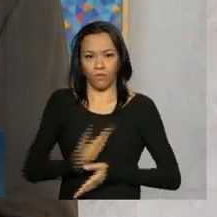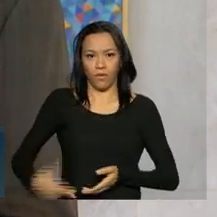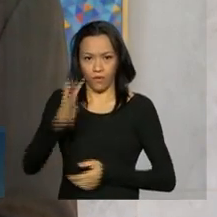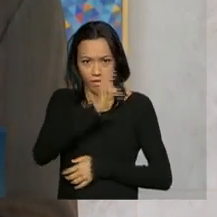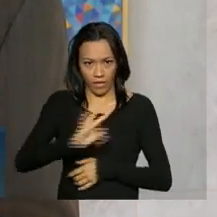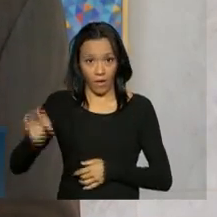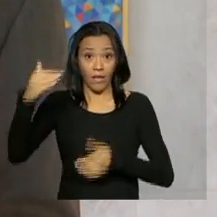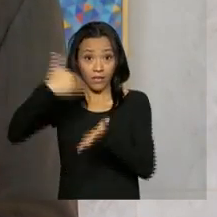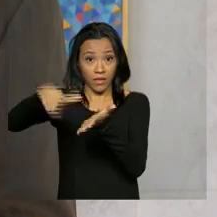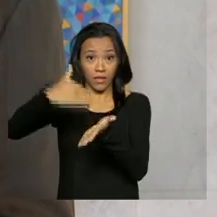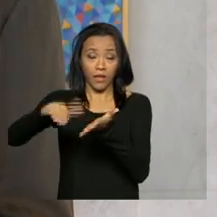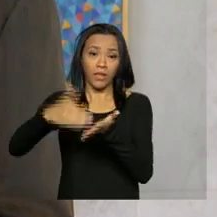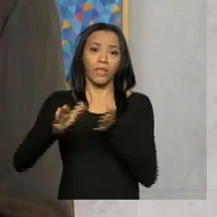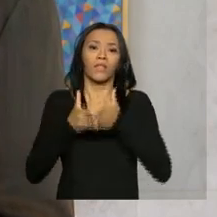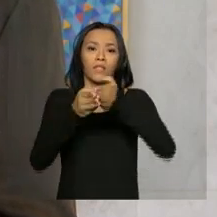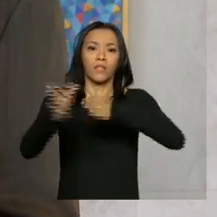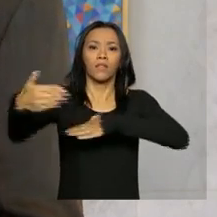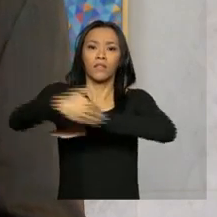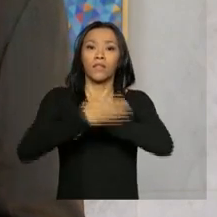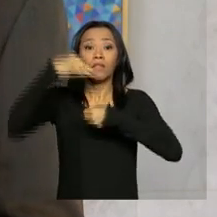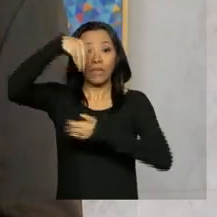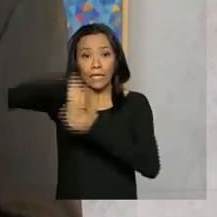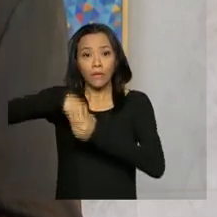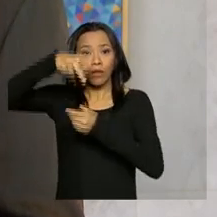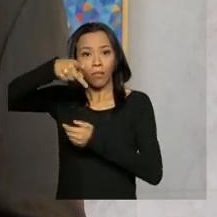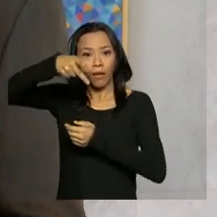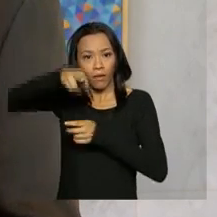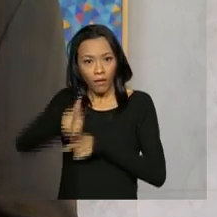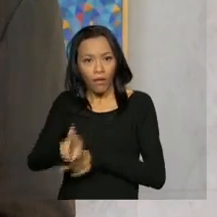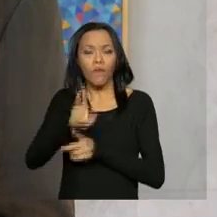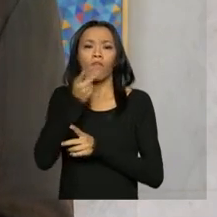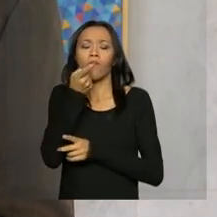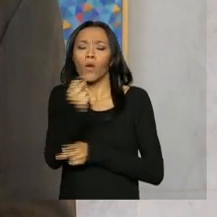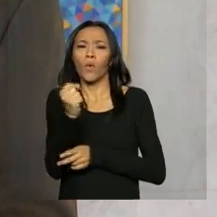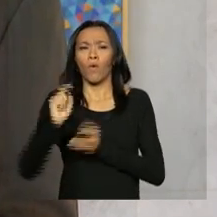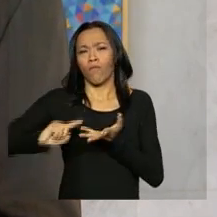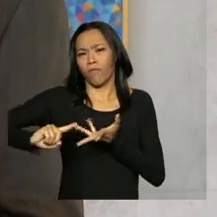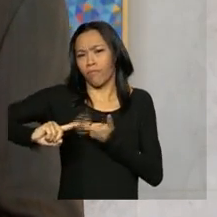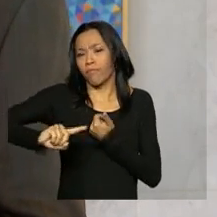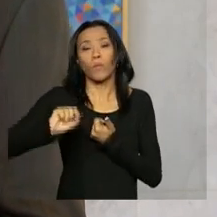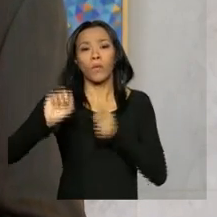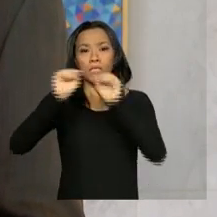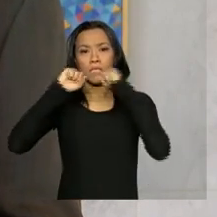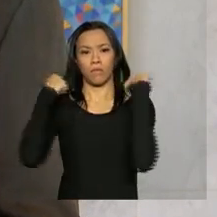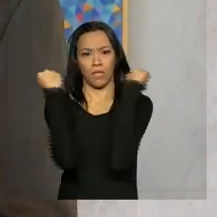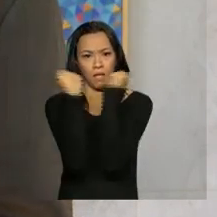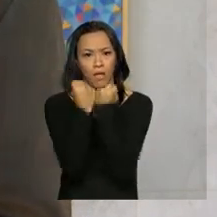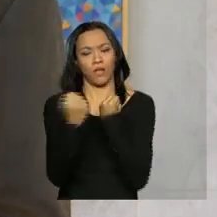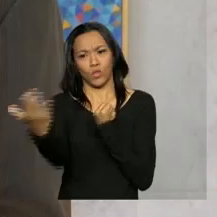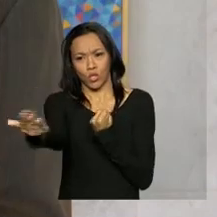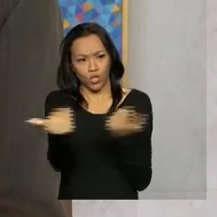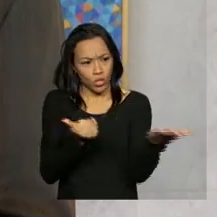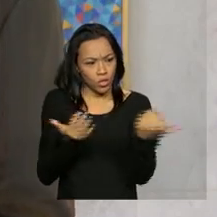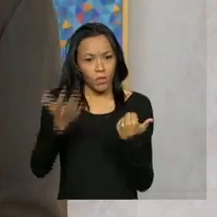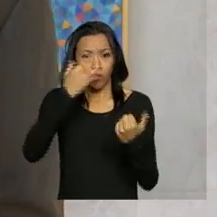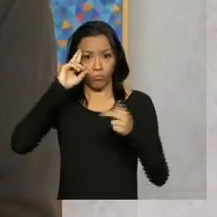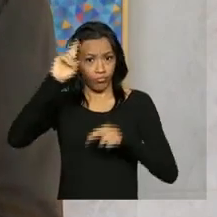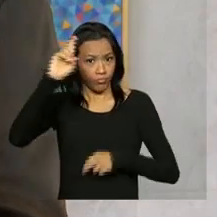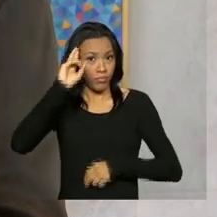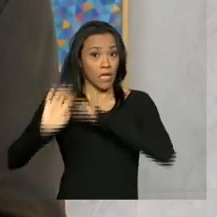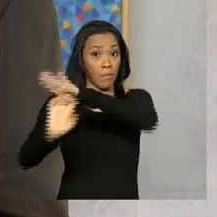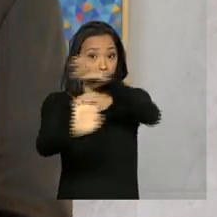Secretaria de Portos da Presidência da República está realizando uma série de seminários junto a empresários, investidores e